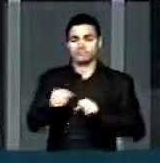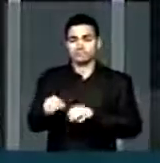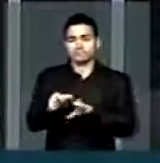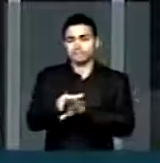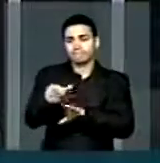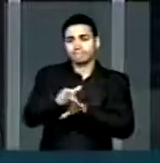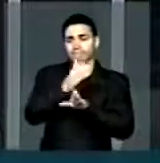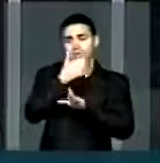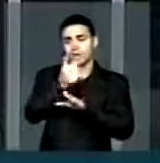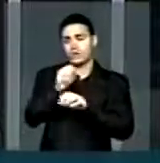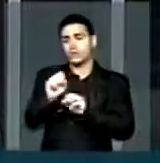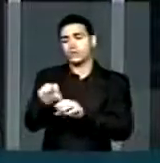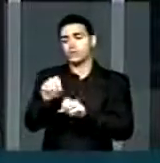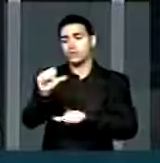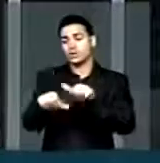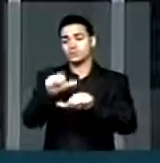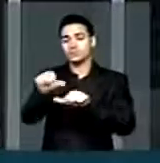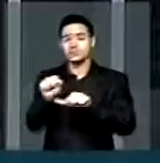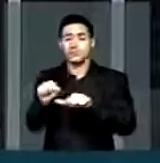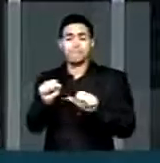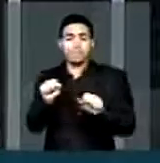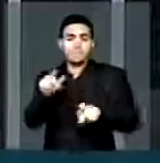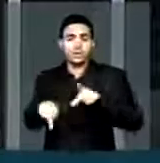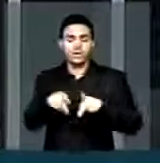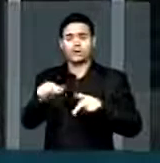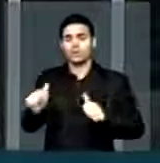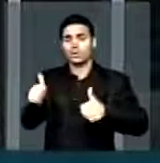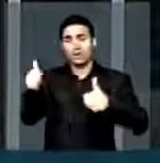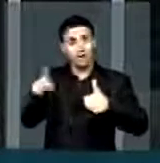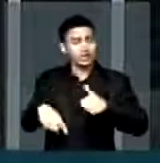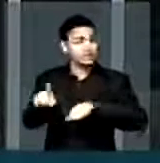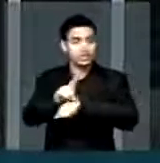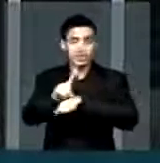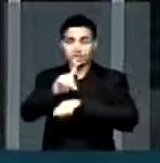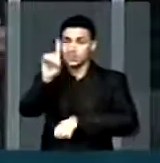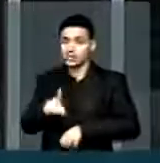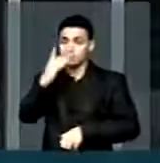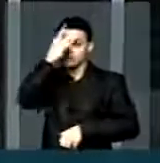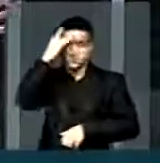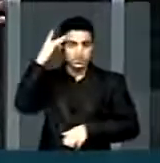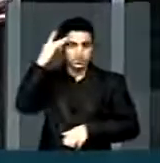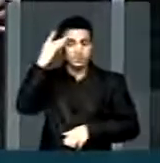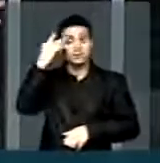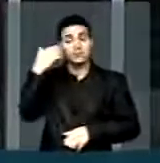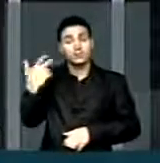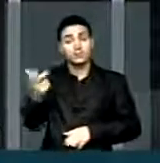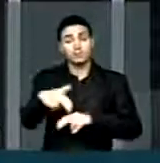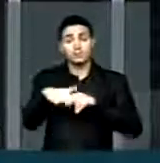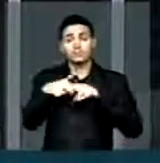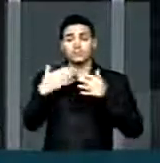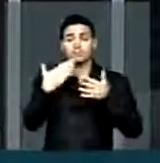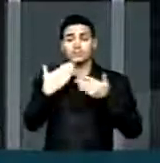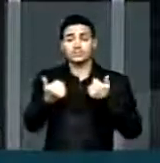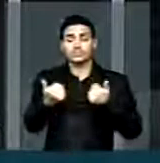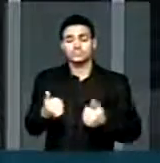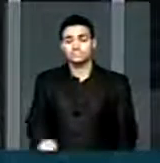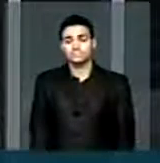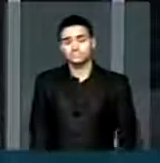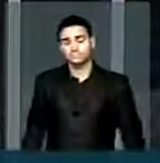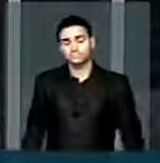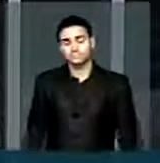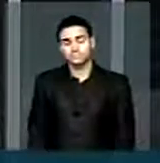a construção de uma educação pública de qualidade, que é um direito do cidadão brasileiro. Então, peço... Para